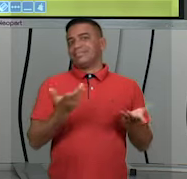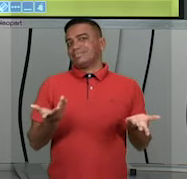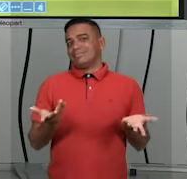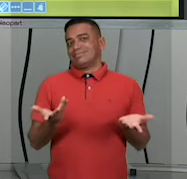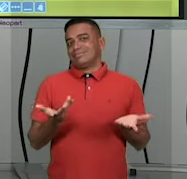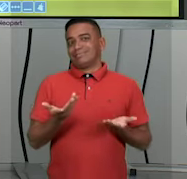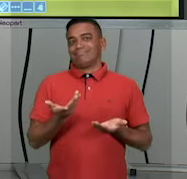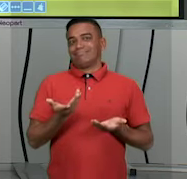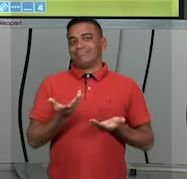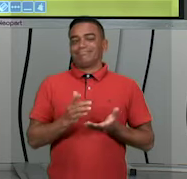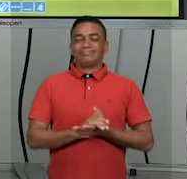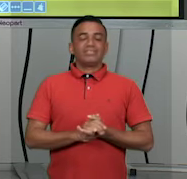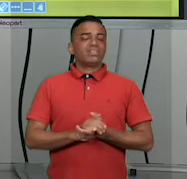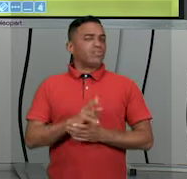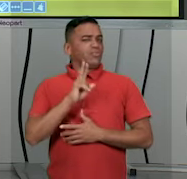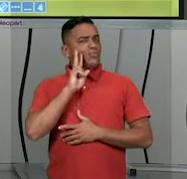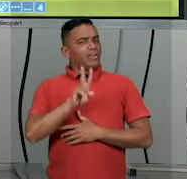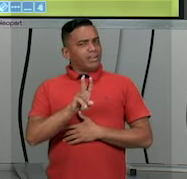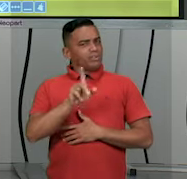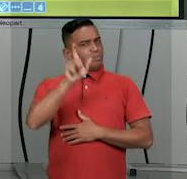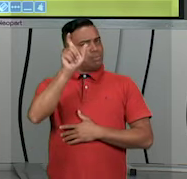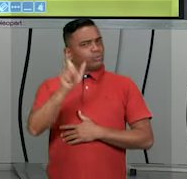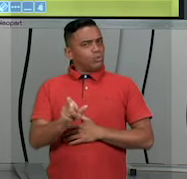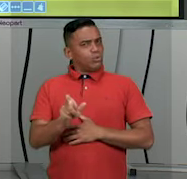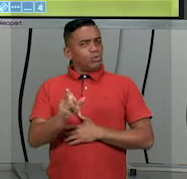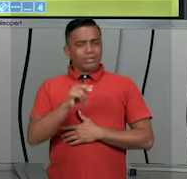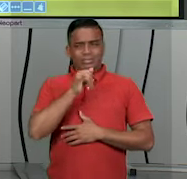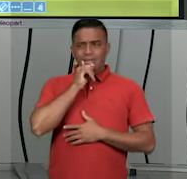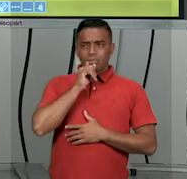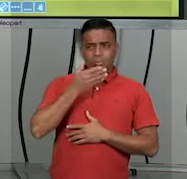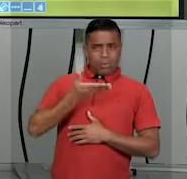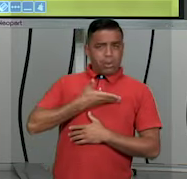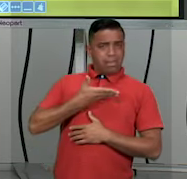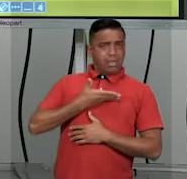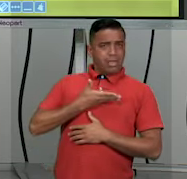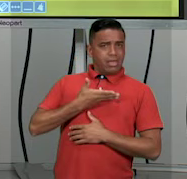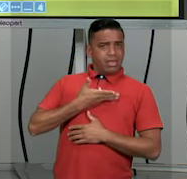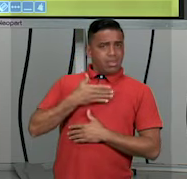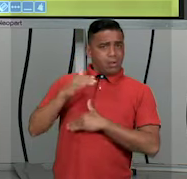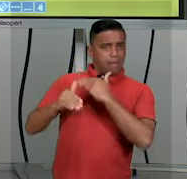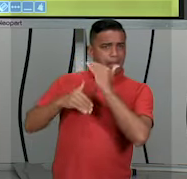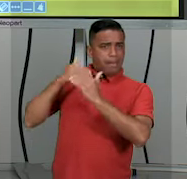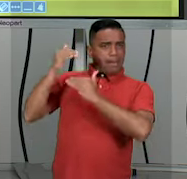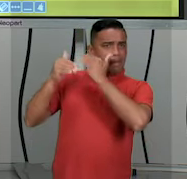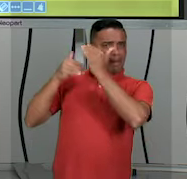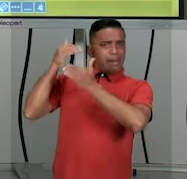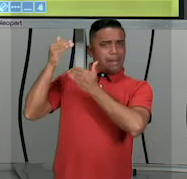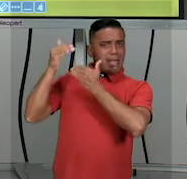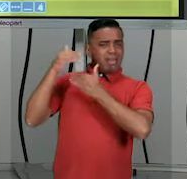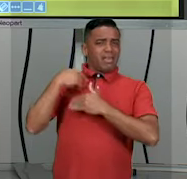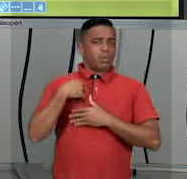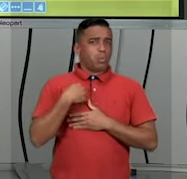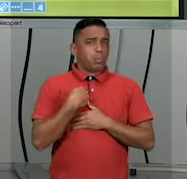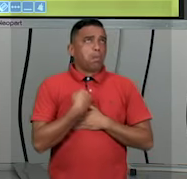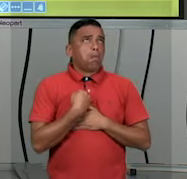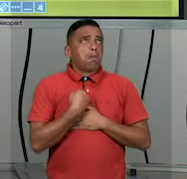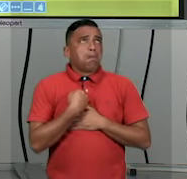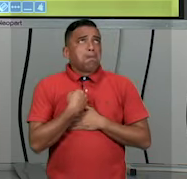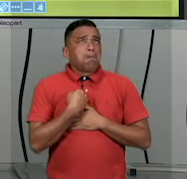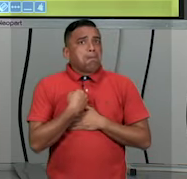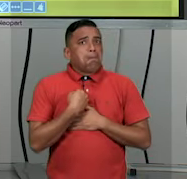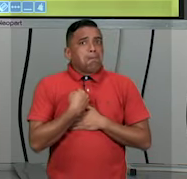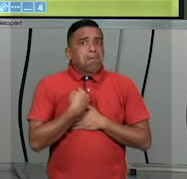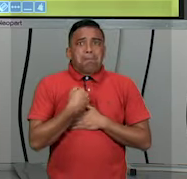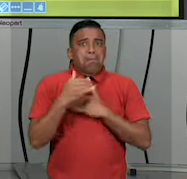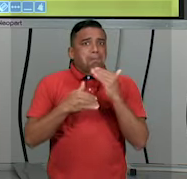às vezes eu vejo que o meu coleguinha está se desenvolvendo antes de mim e já fico todo angustiado